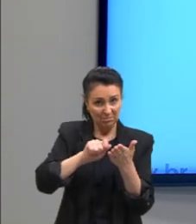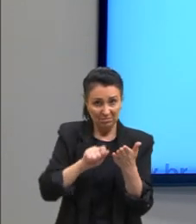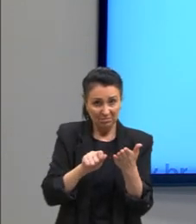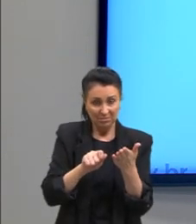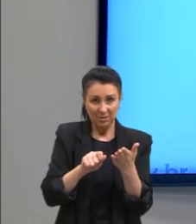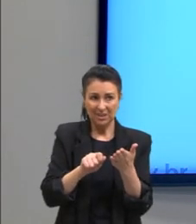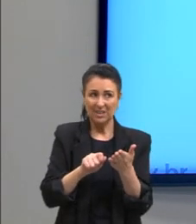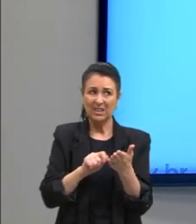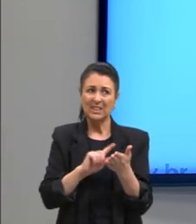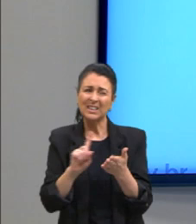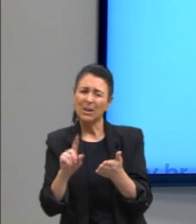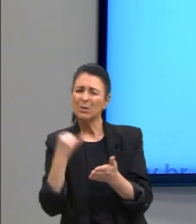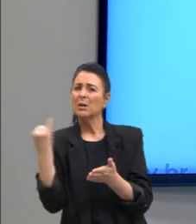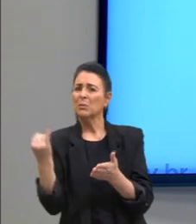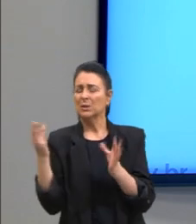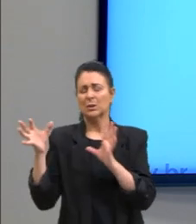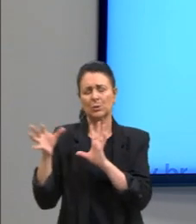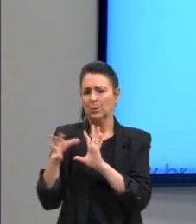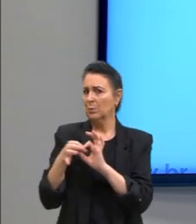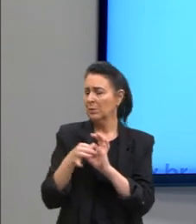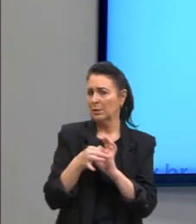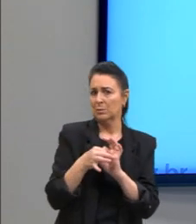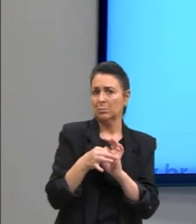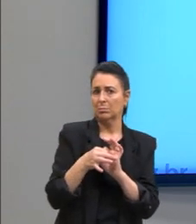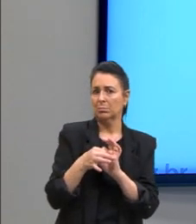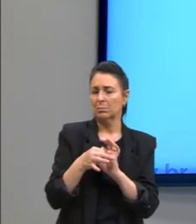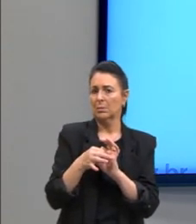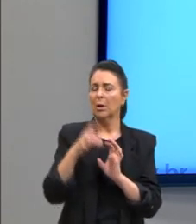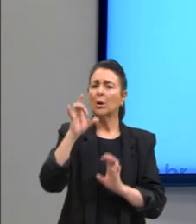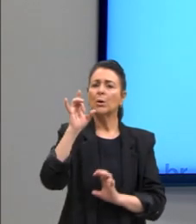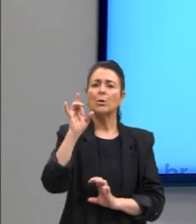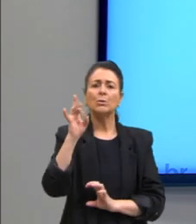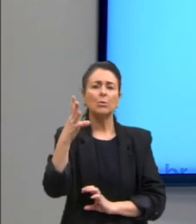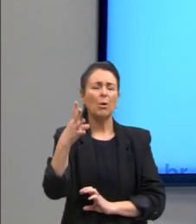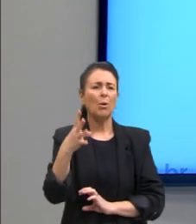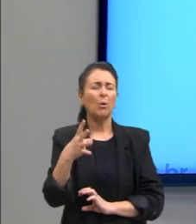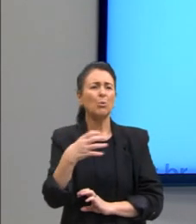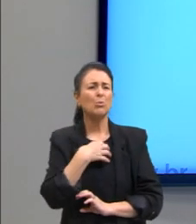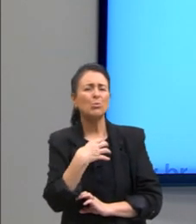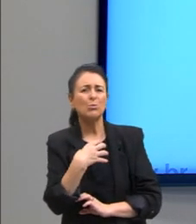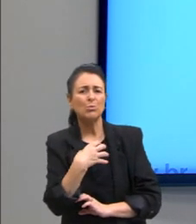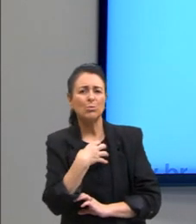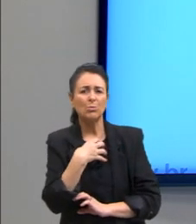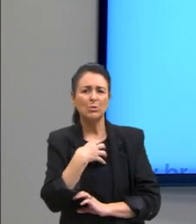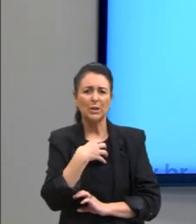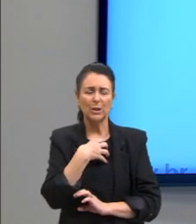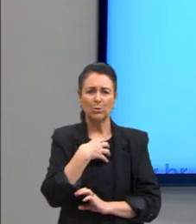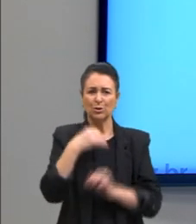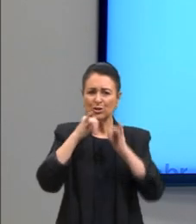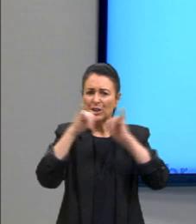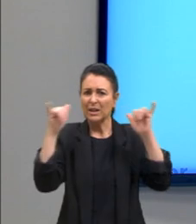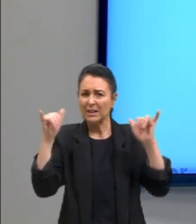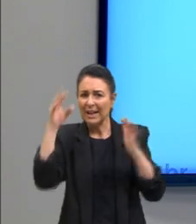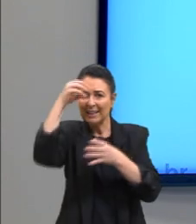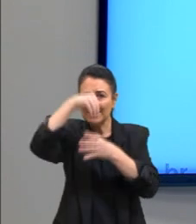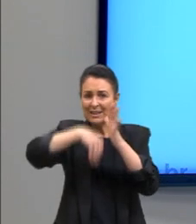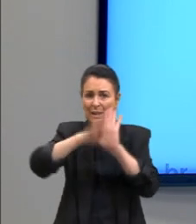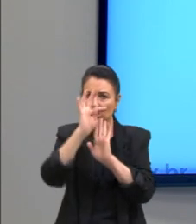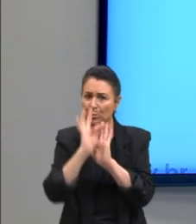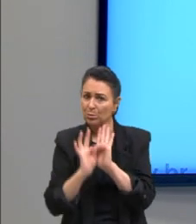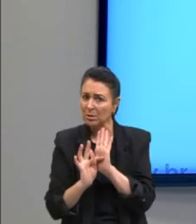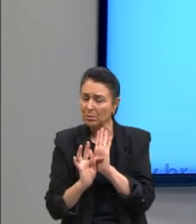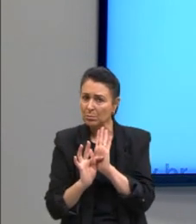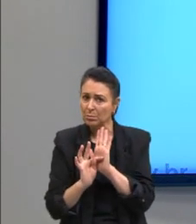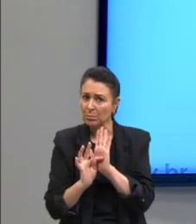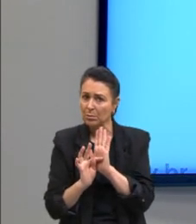é importante nesse contexto. Apenas uma forma que facilitava lembrar o texto, visto que se tratava de